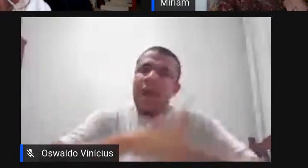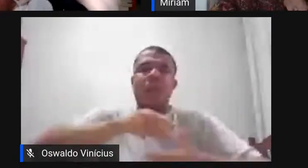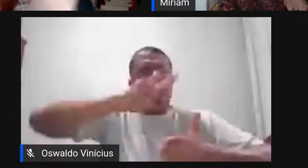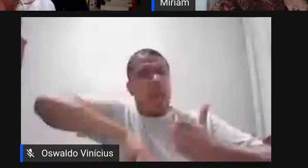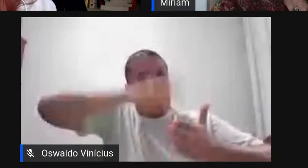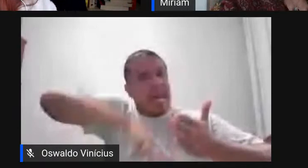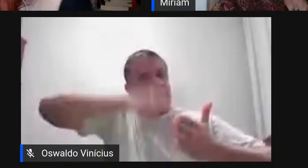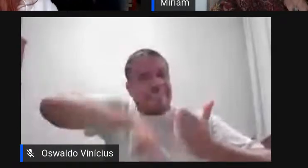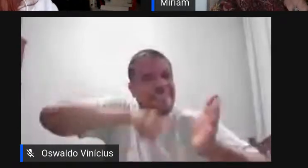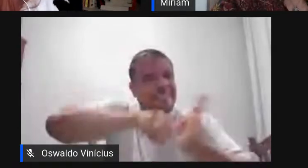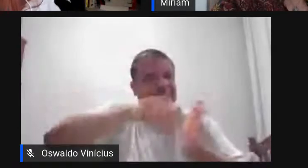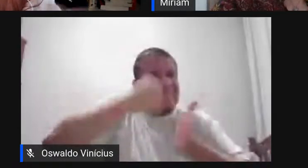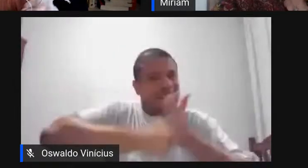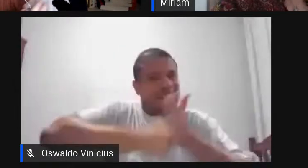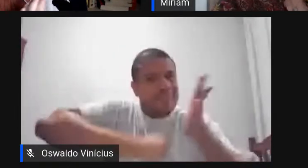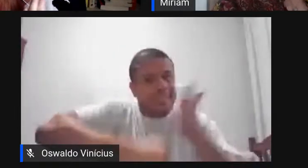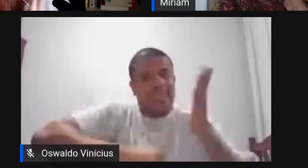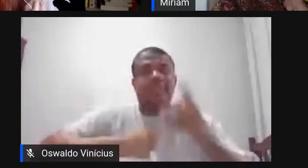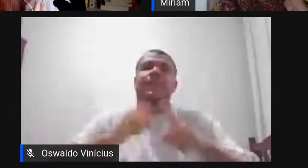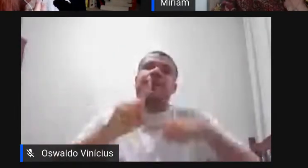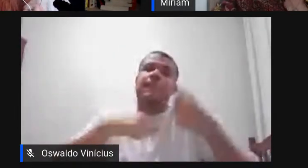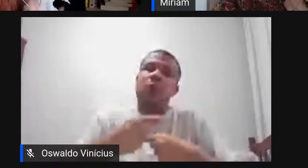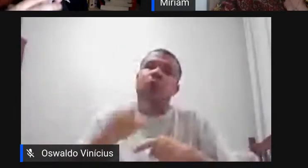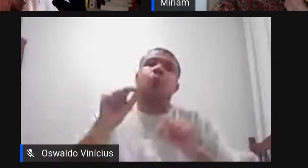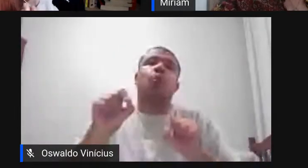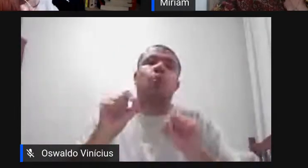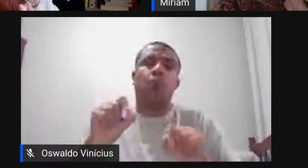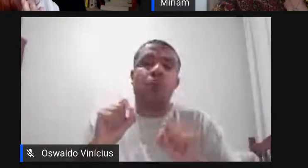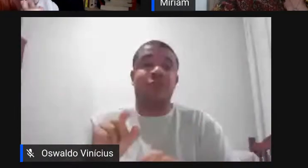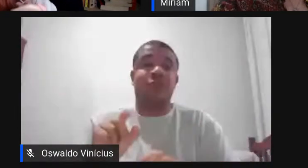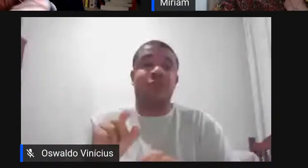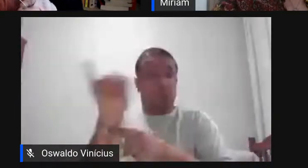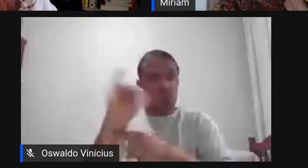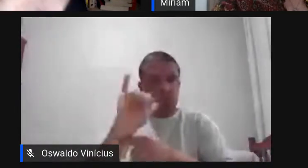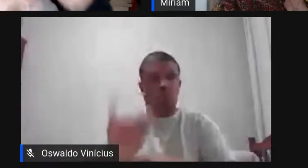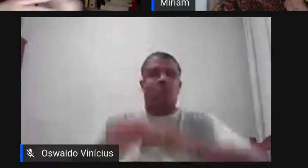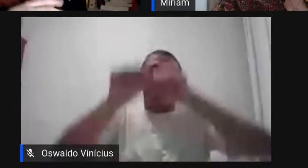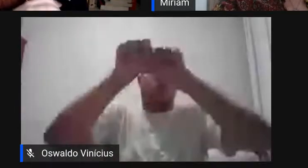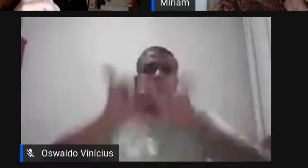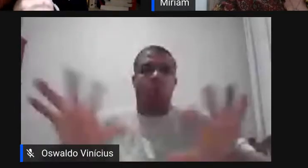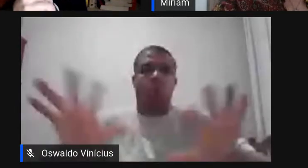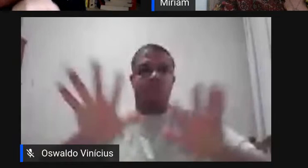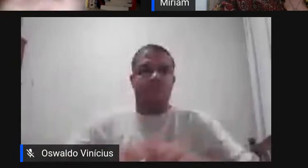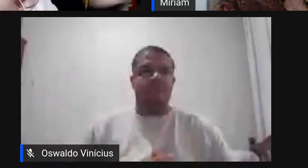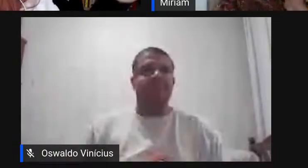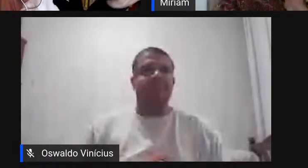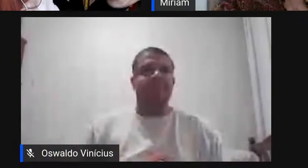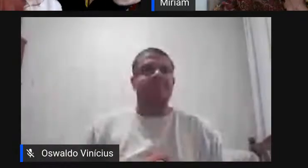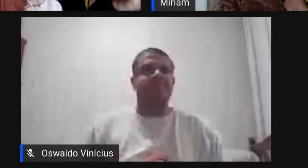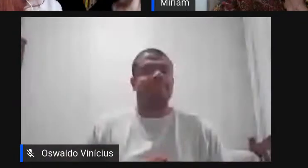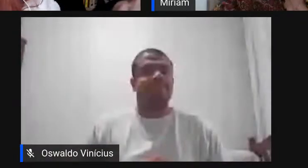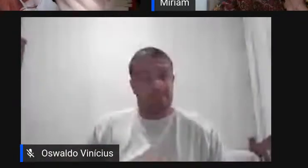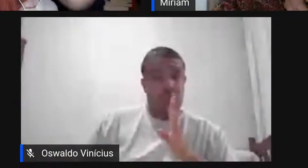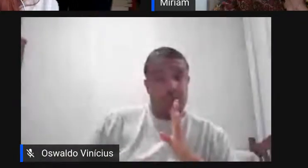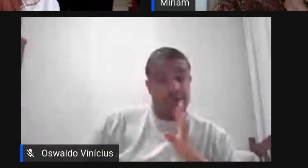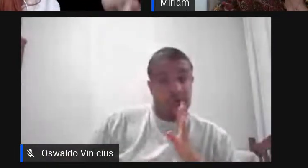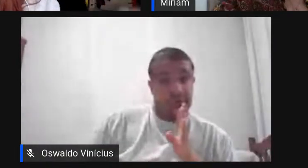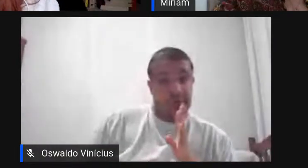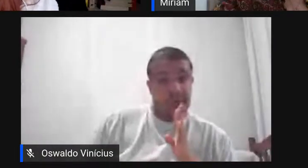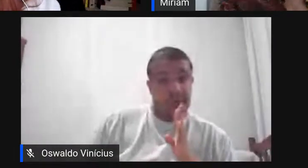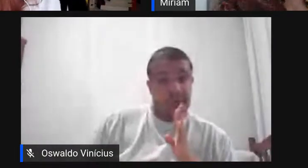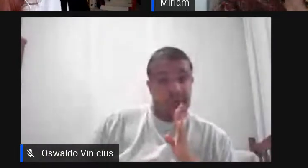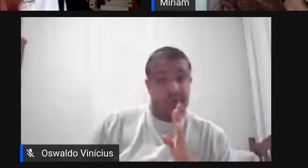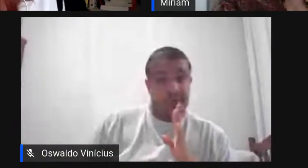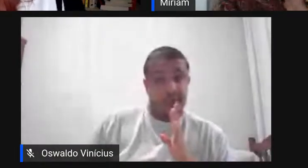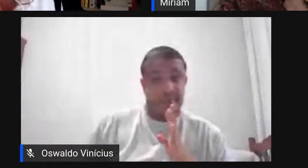pesquiso e aí depois então eu vou ao YouTube fazer a divulgação desse conhecimento que muitas vezes ele é recém